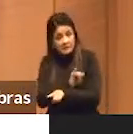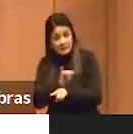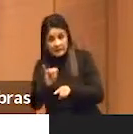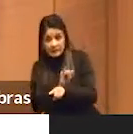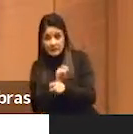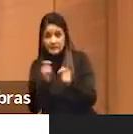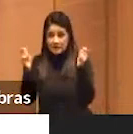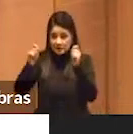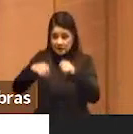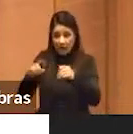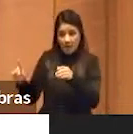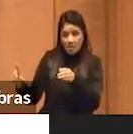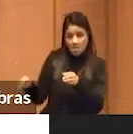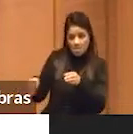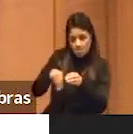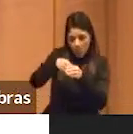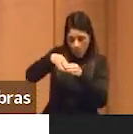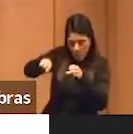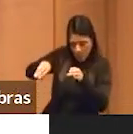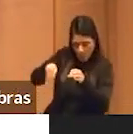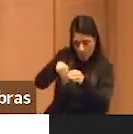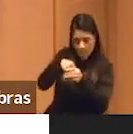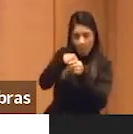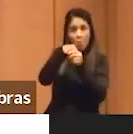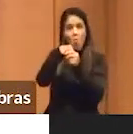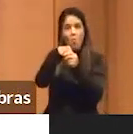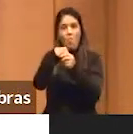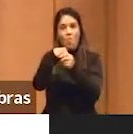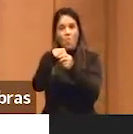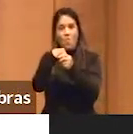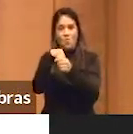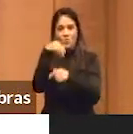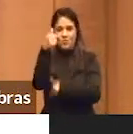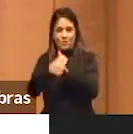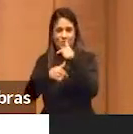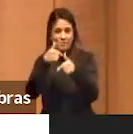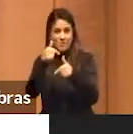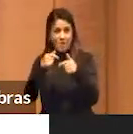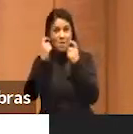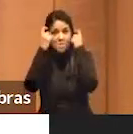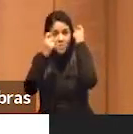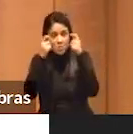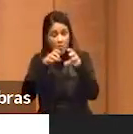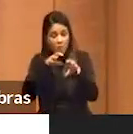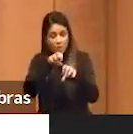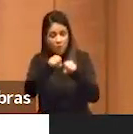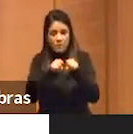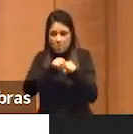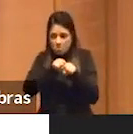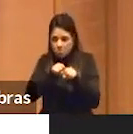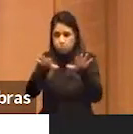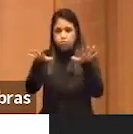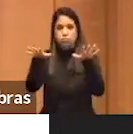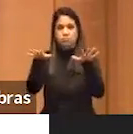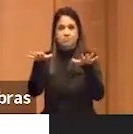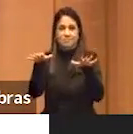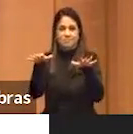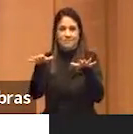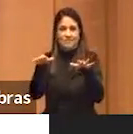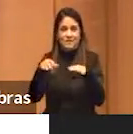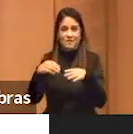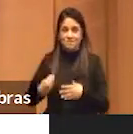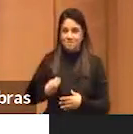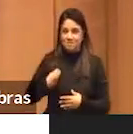da gente incorporar tudo que aparece na frente, porque a nossa preocupação é dar uma formação ampla para aqueles que